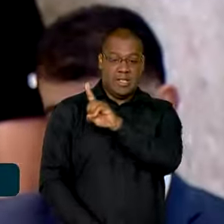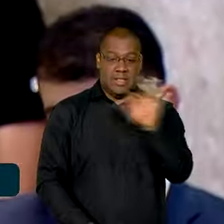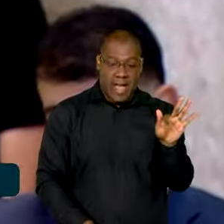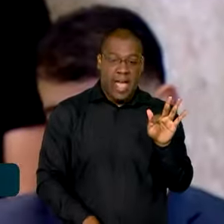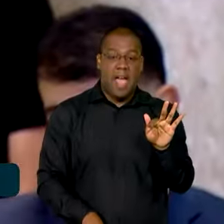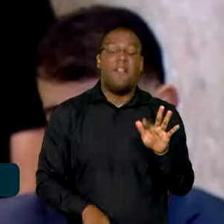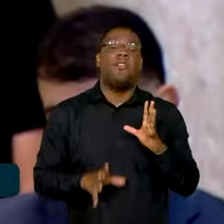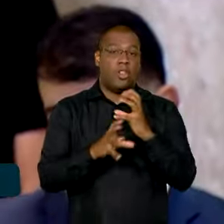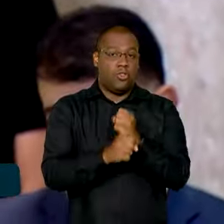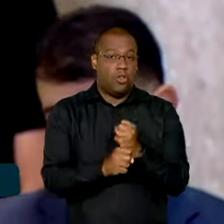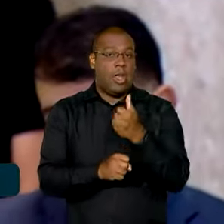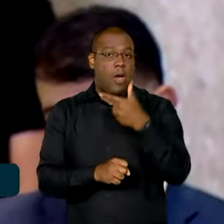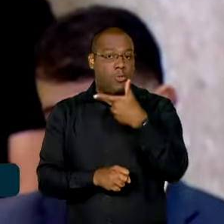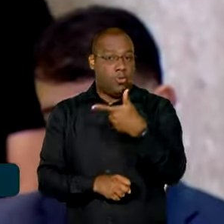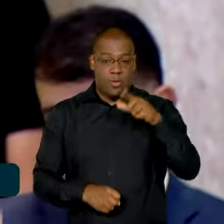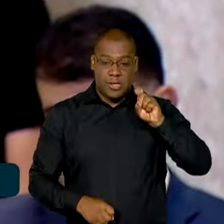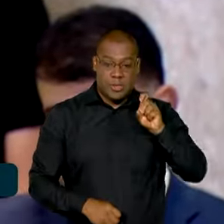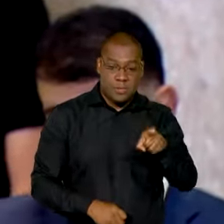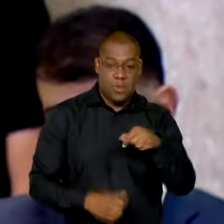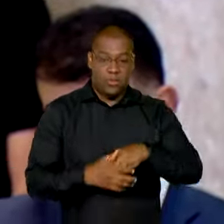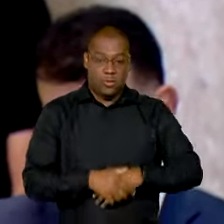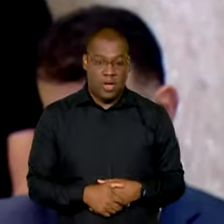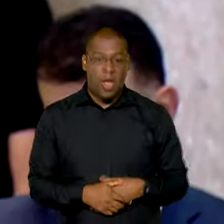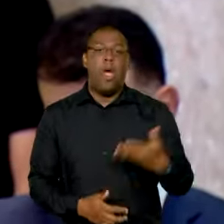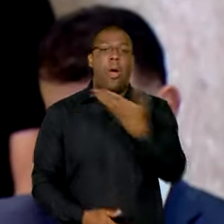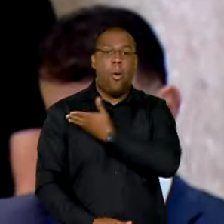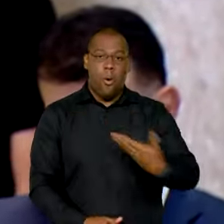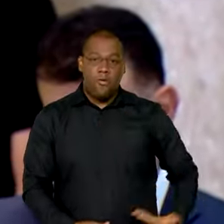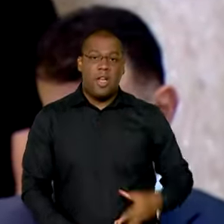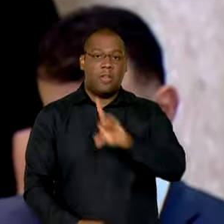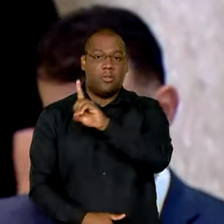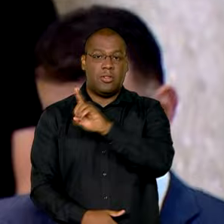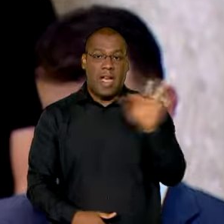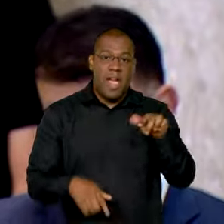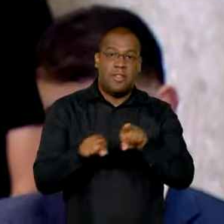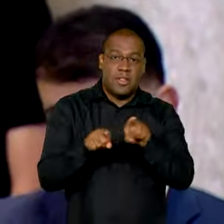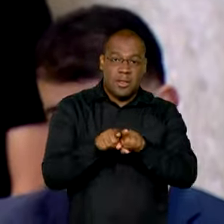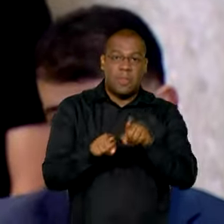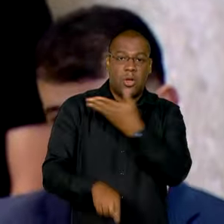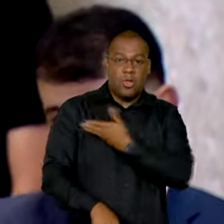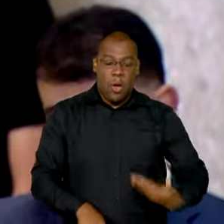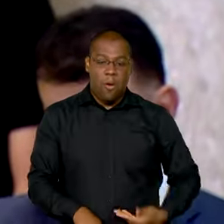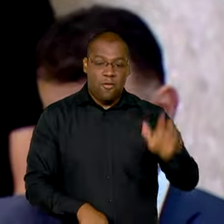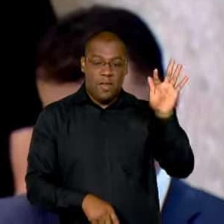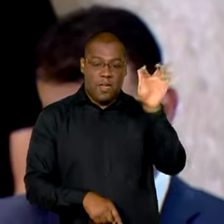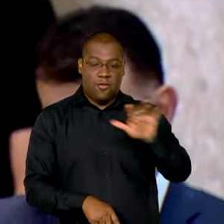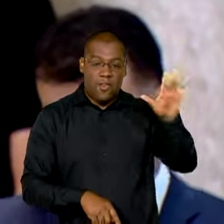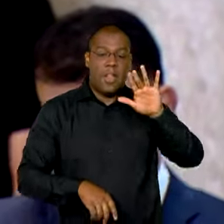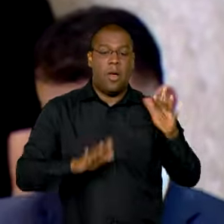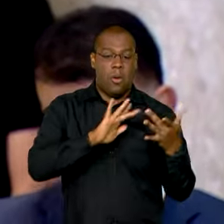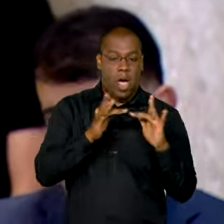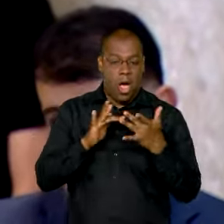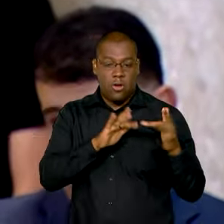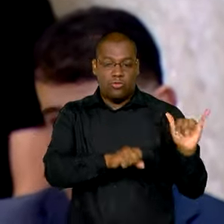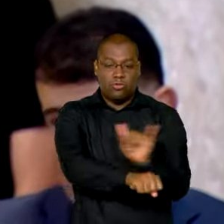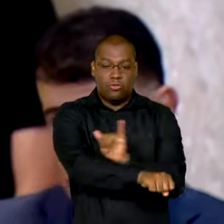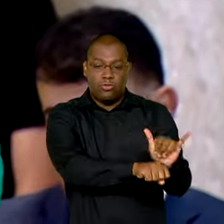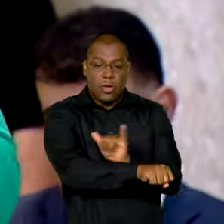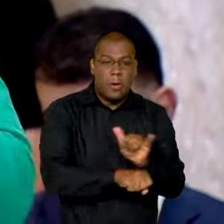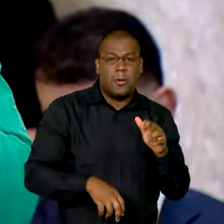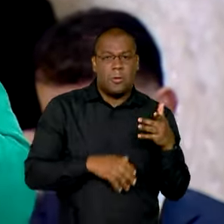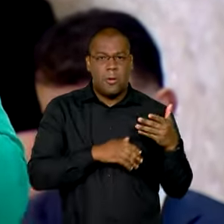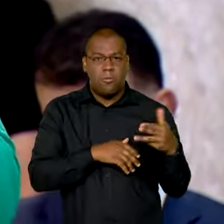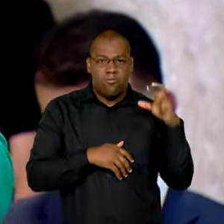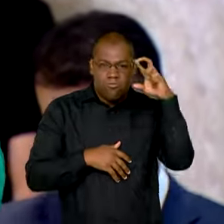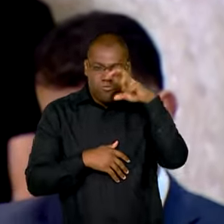protocolo das ações integradas entre o governo local e o governo federal. E o que isso representa? Um monitoramento